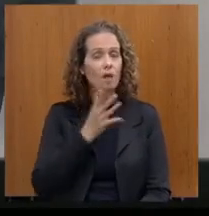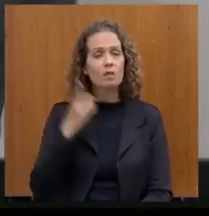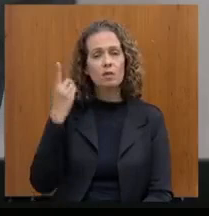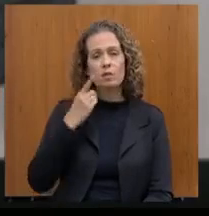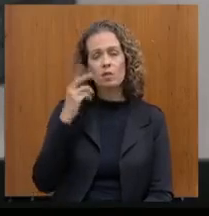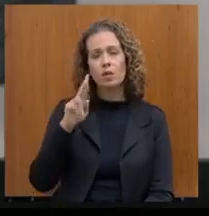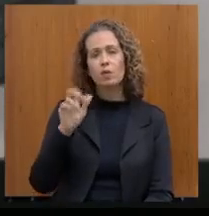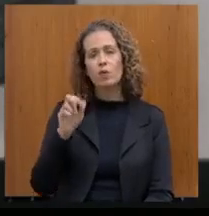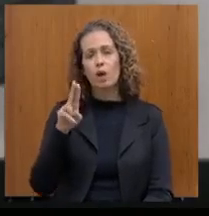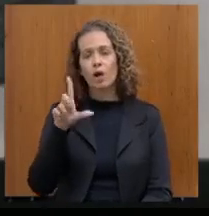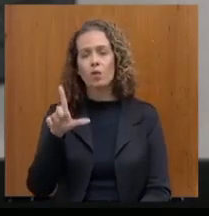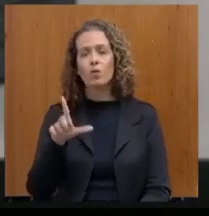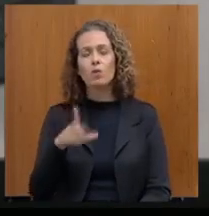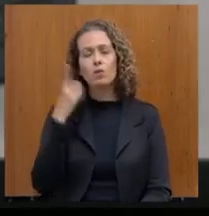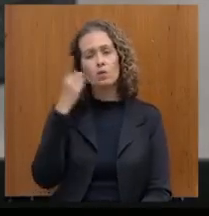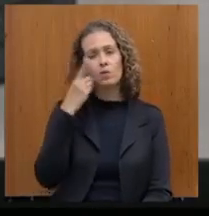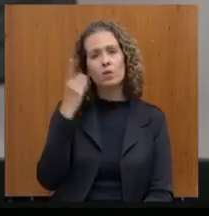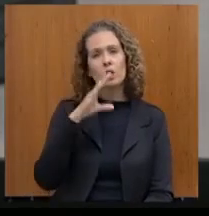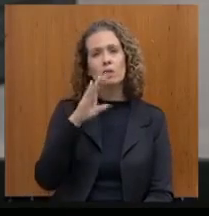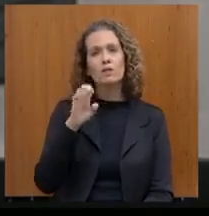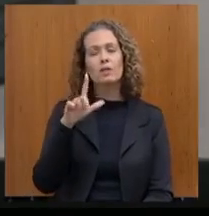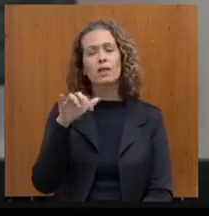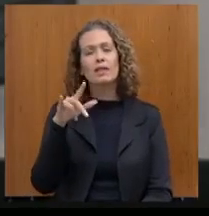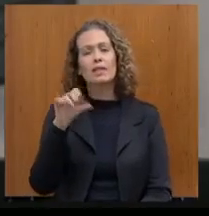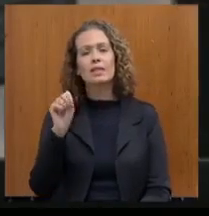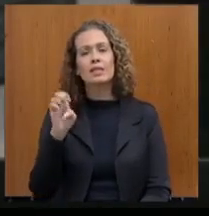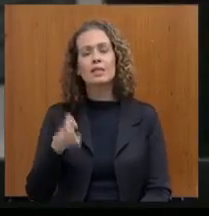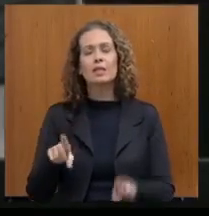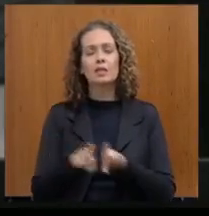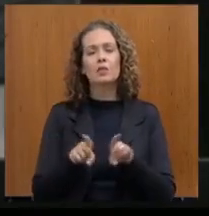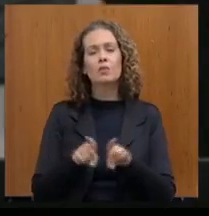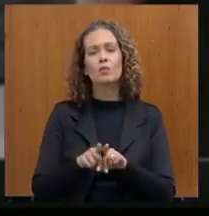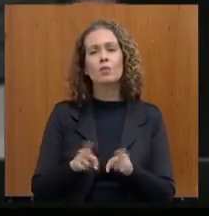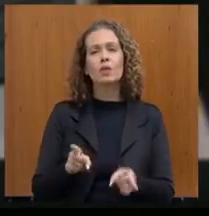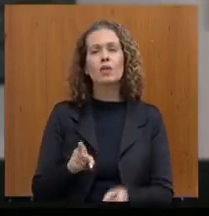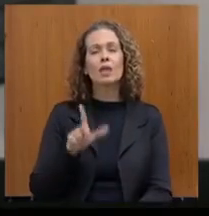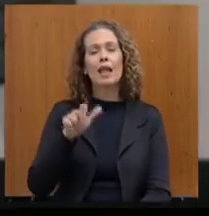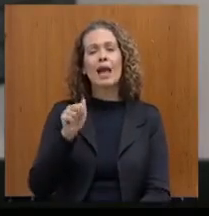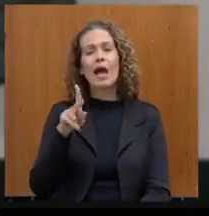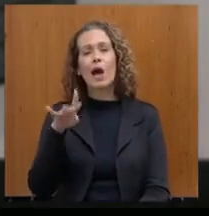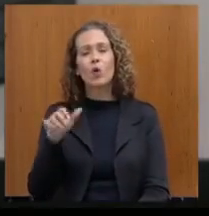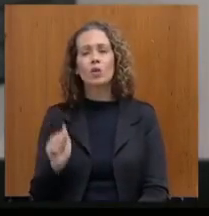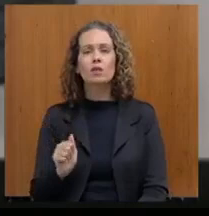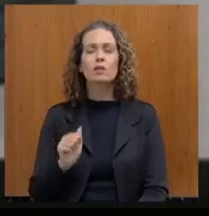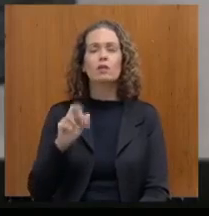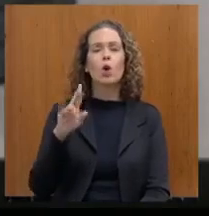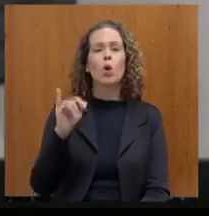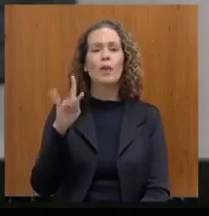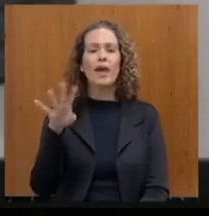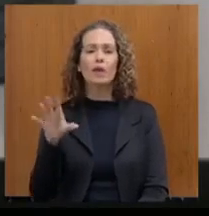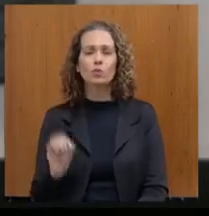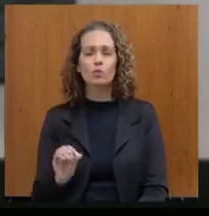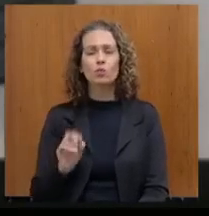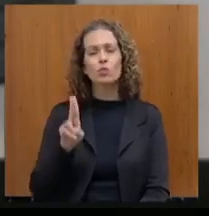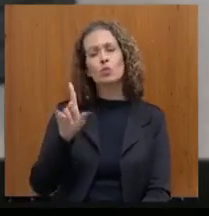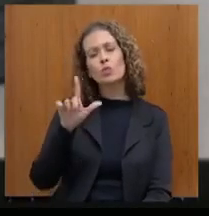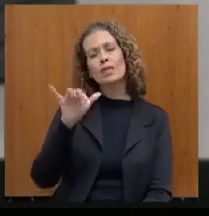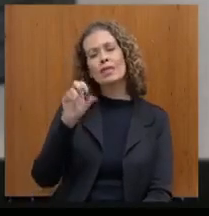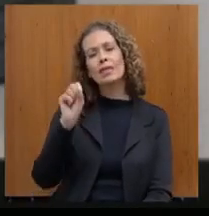Raul Belém, deputada Celis Laviola, deputada Laura Serrano, deputado Roberto Andrade, Ulisses Gomes,